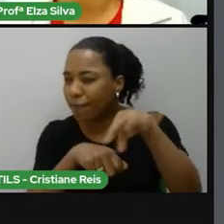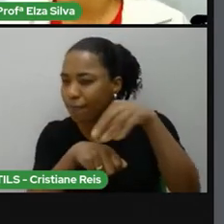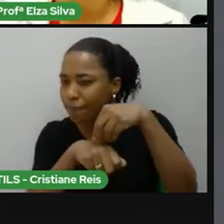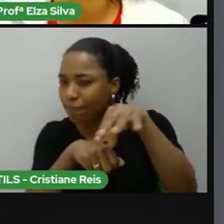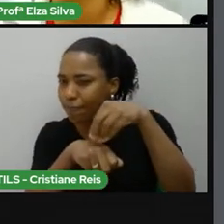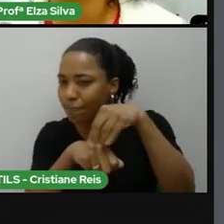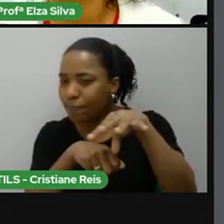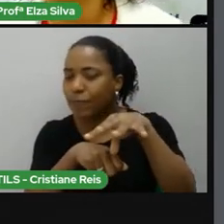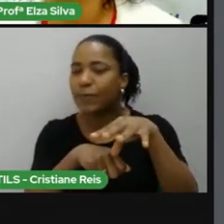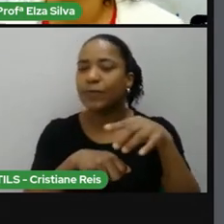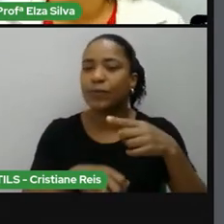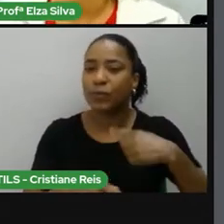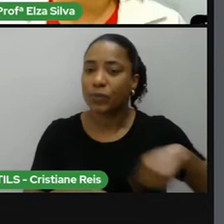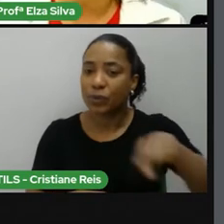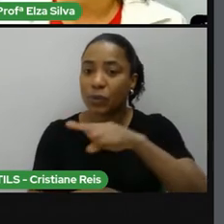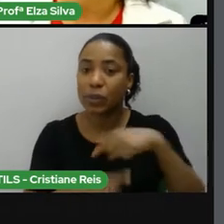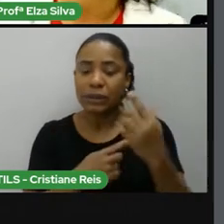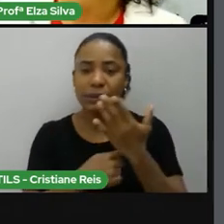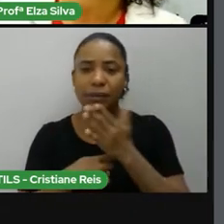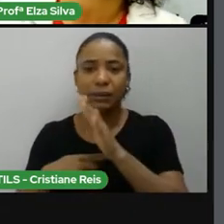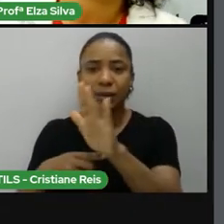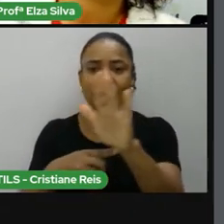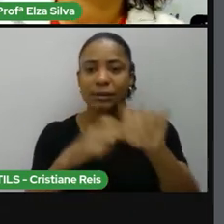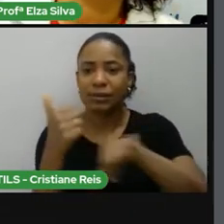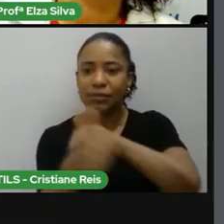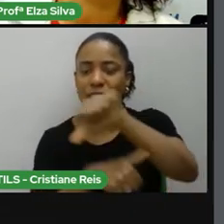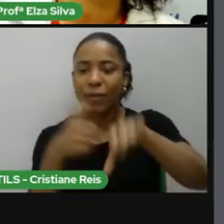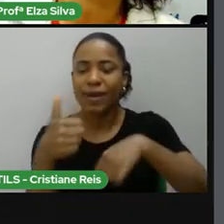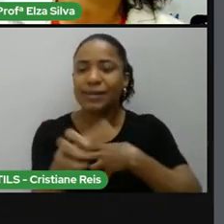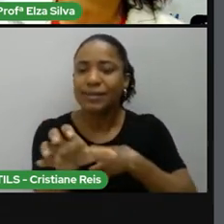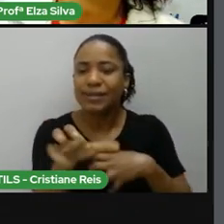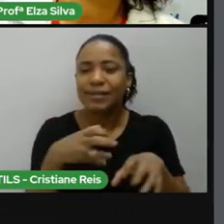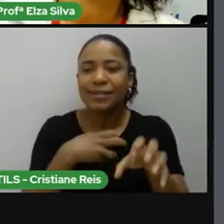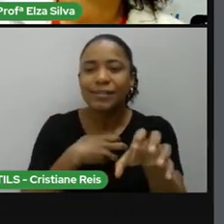a nossa maneira de agir, a nossa maneira de sentir o mundo.